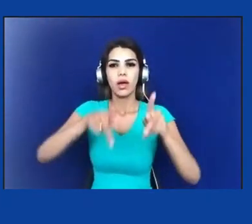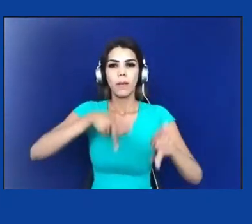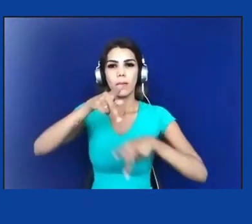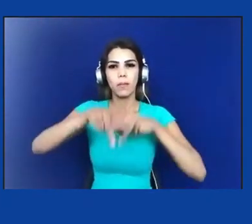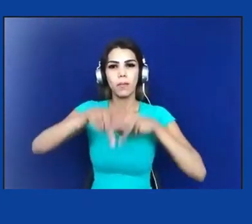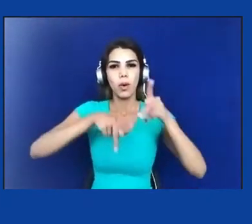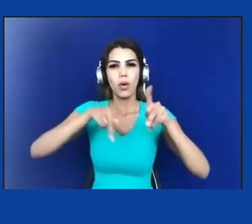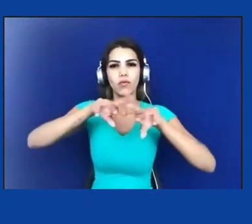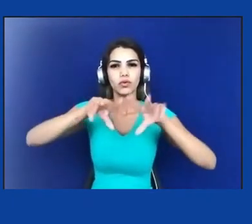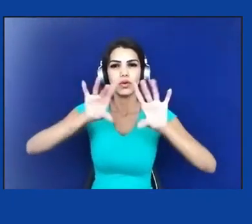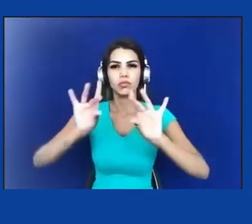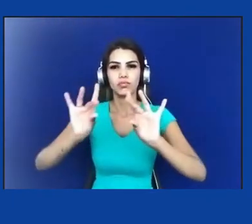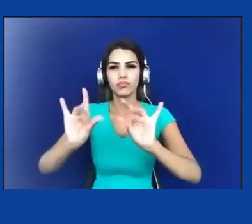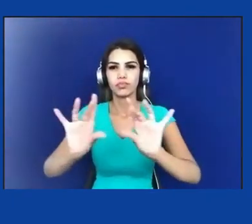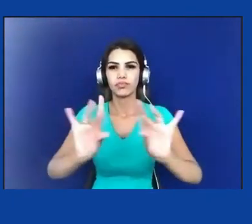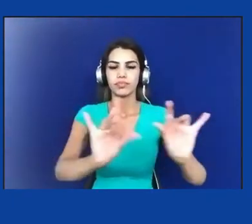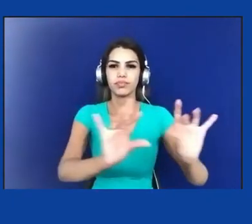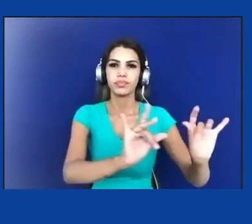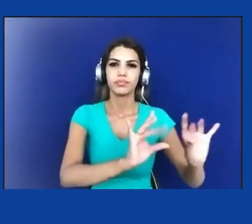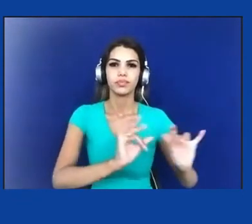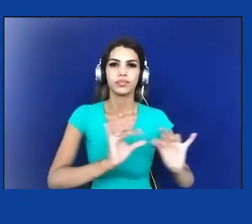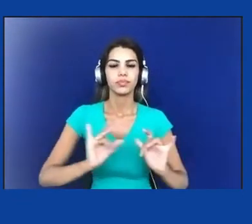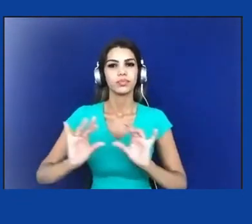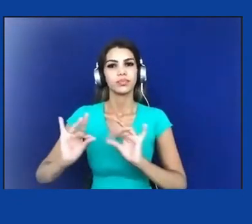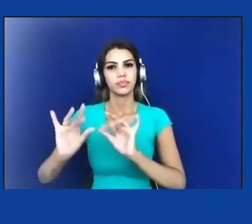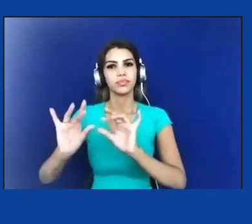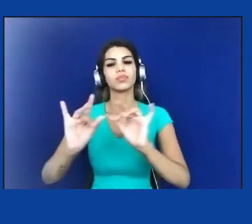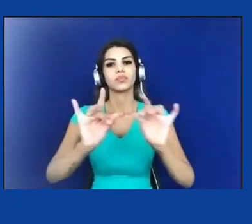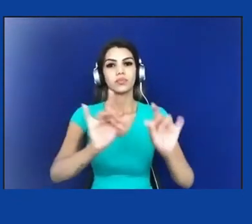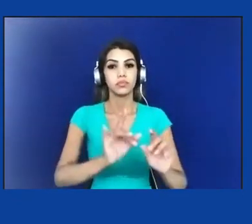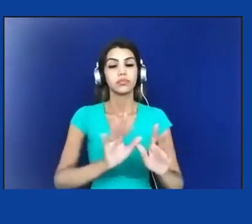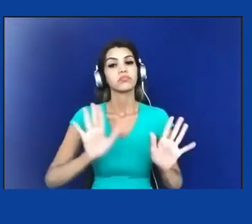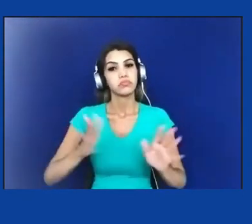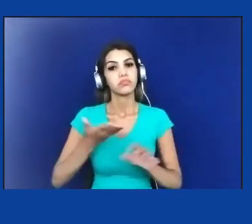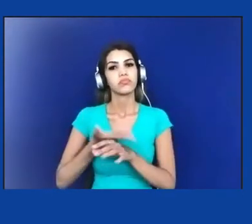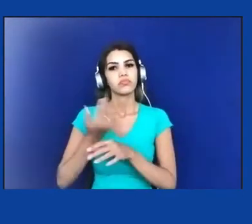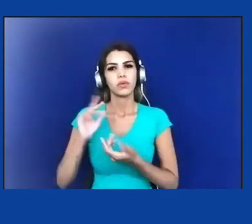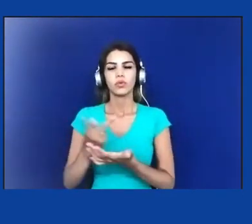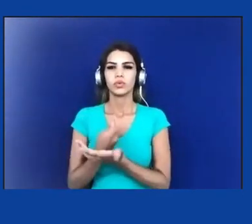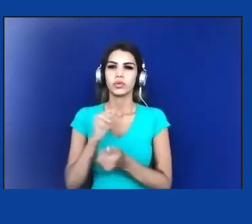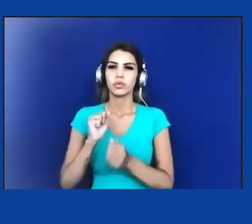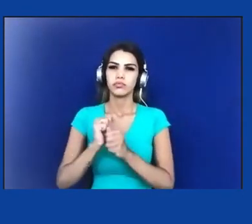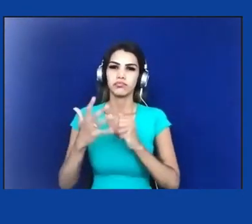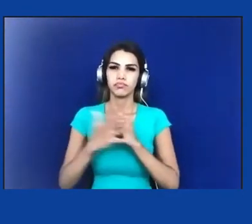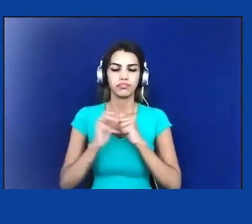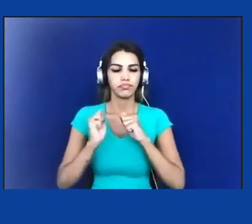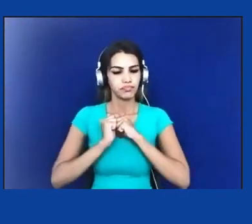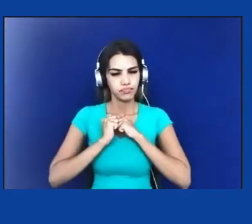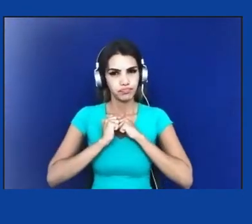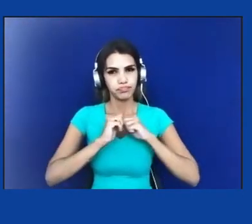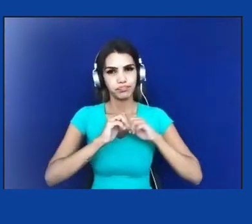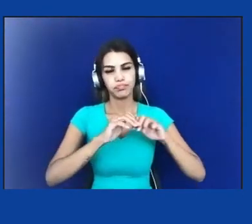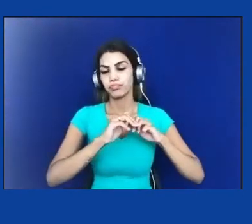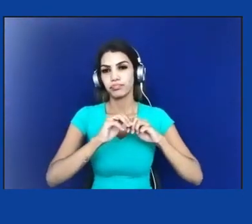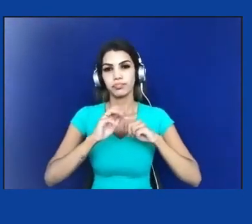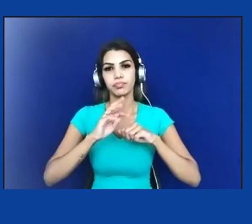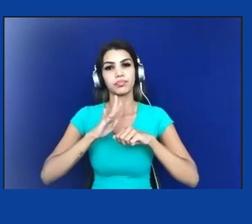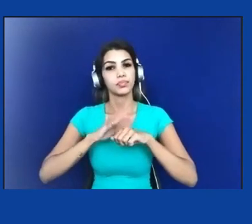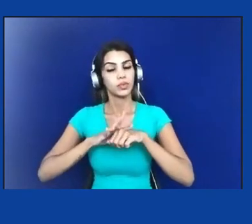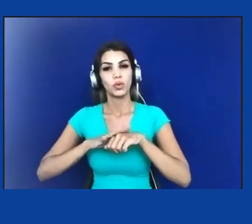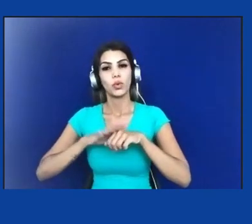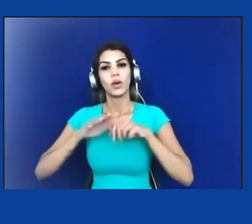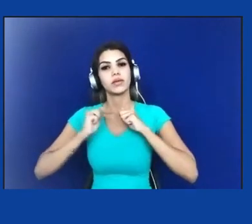muitas pandemias e epidemias que houveram foram também que deram origem à extinção